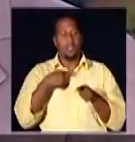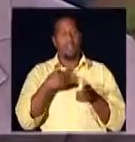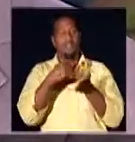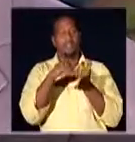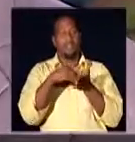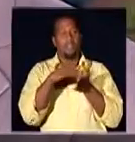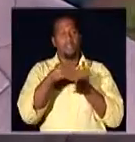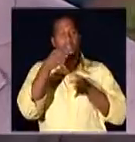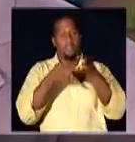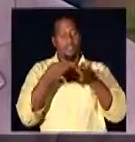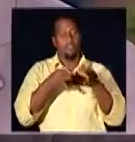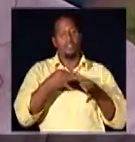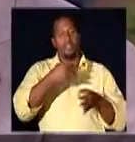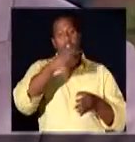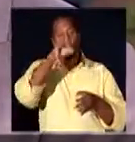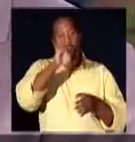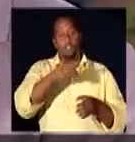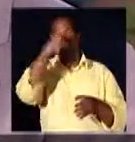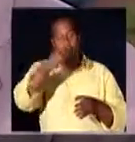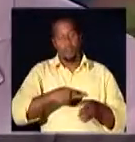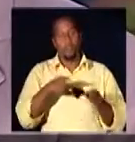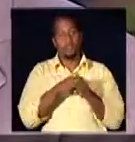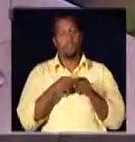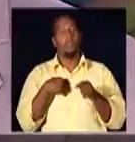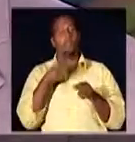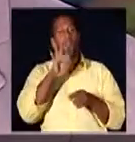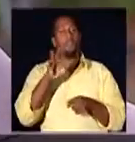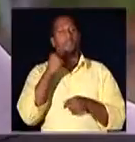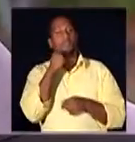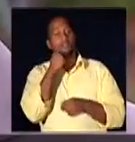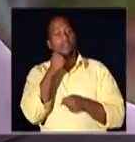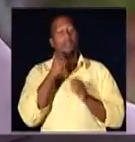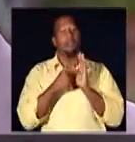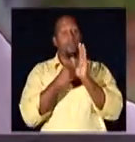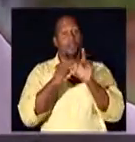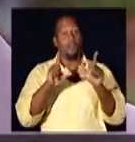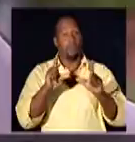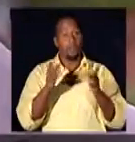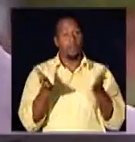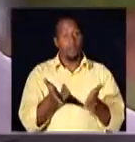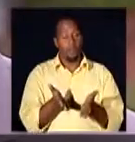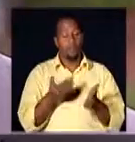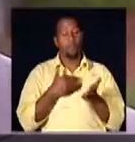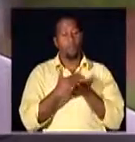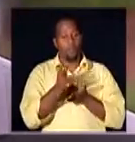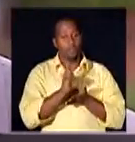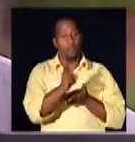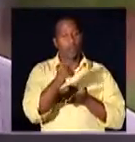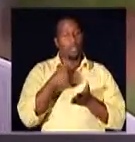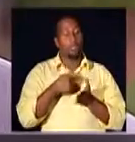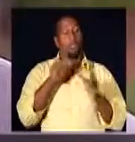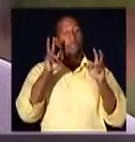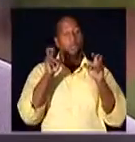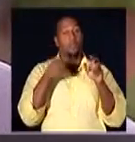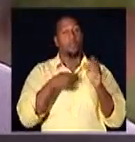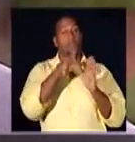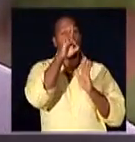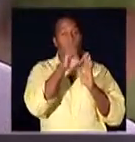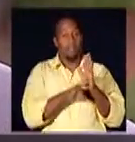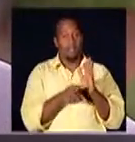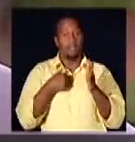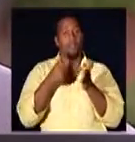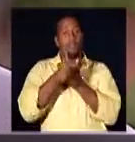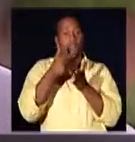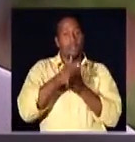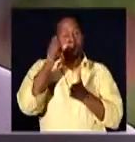Secretaria de Justiça, Cidadania e Direitos Humanos e UNIJORGE. No programa de hoje, continuamos com a série Direitos do Consumidor,